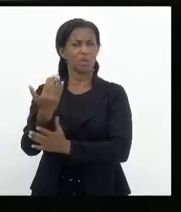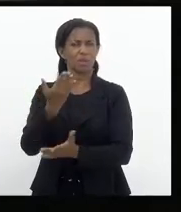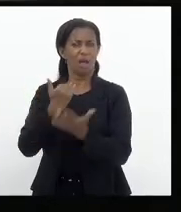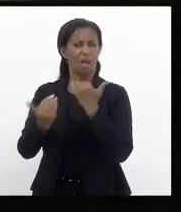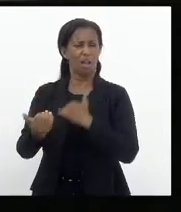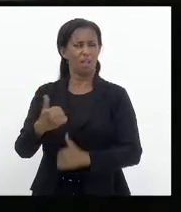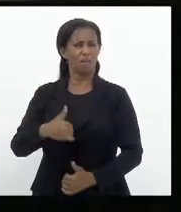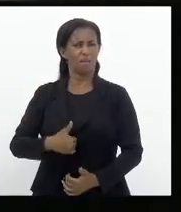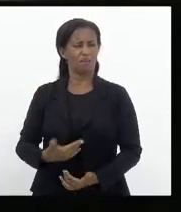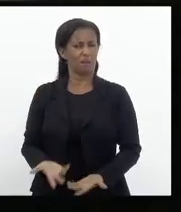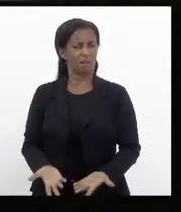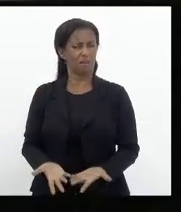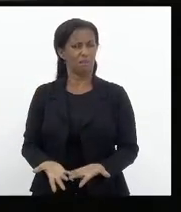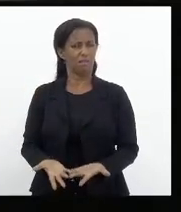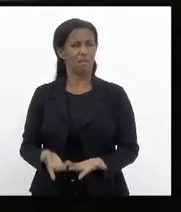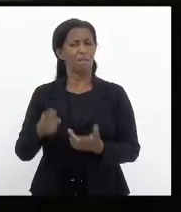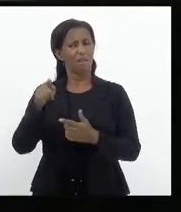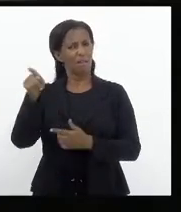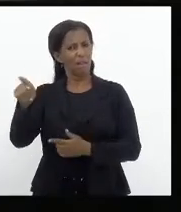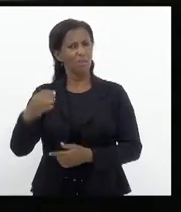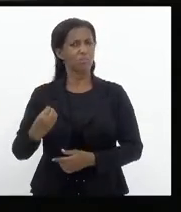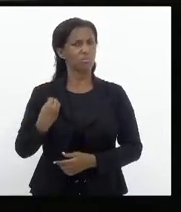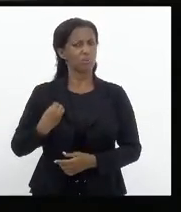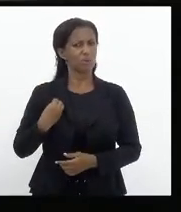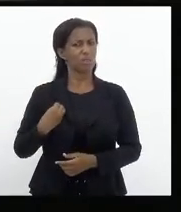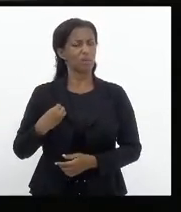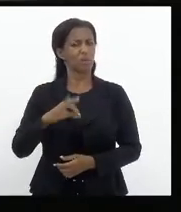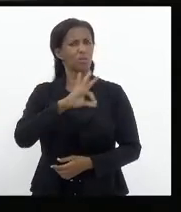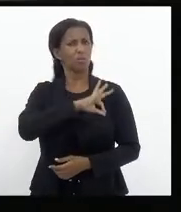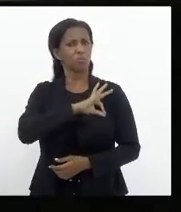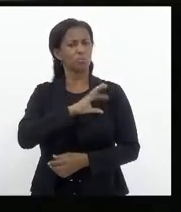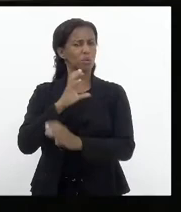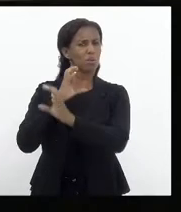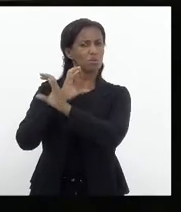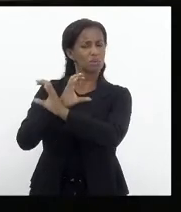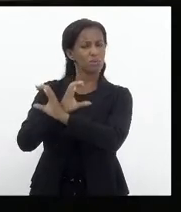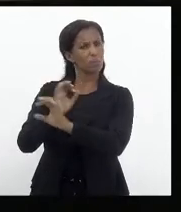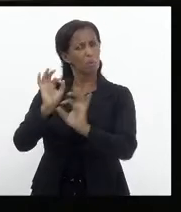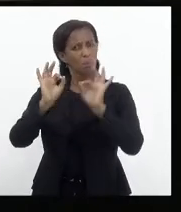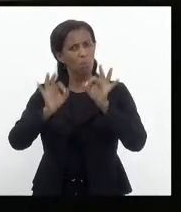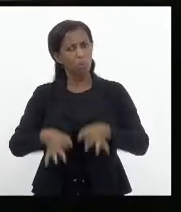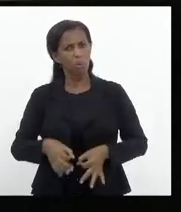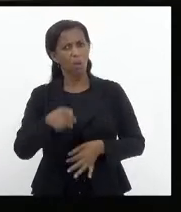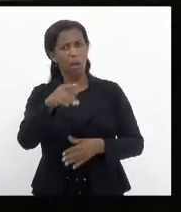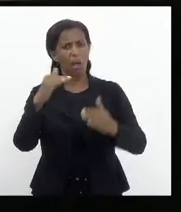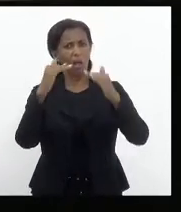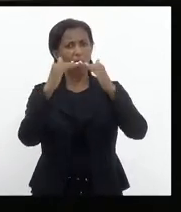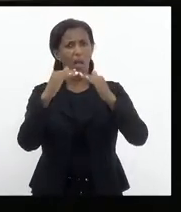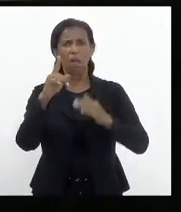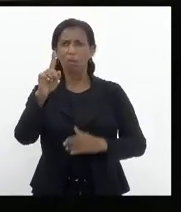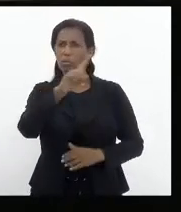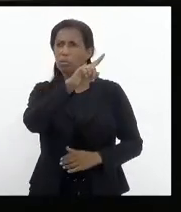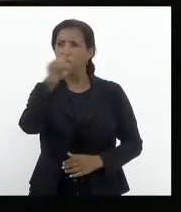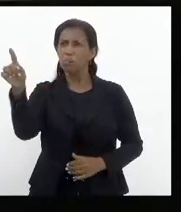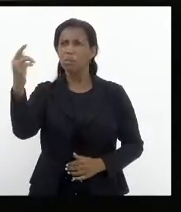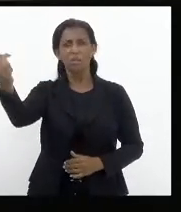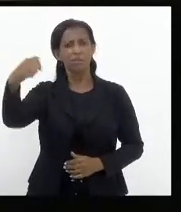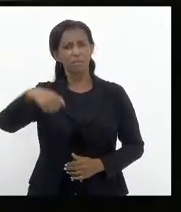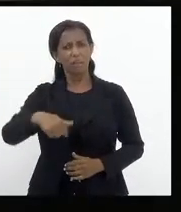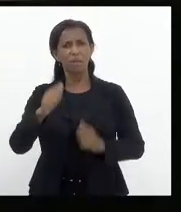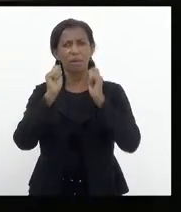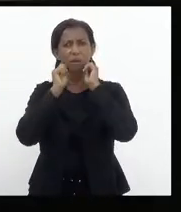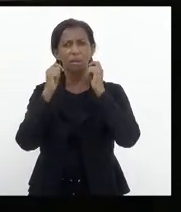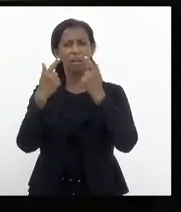É isso que passam os policiais civis. E, muito acertadamente, vocês vieram aqui a essa casa